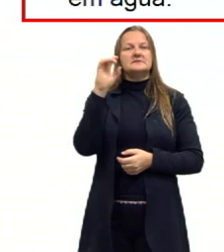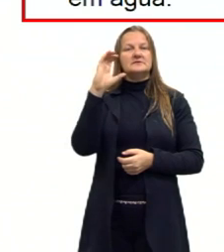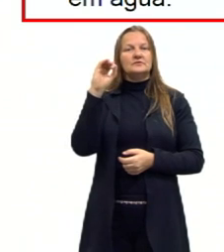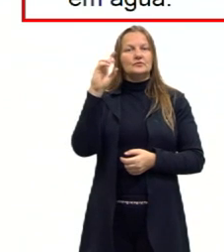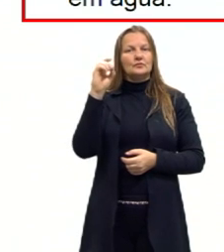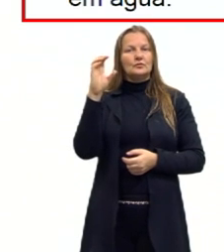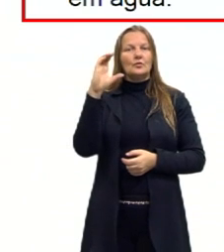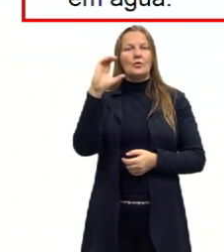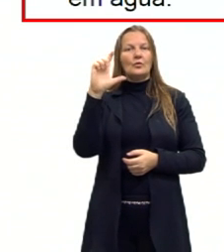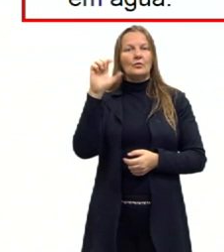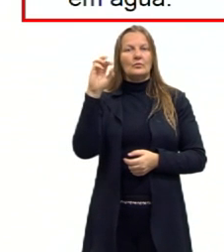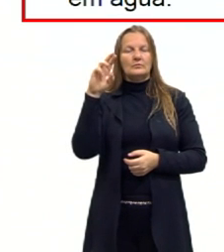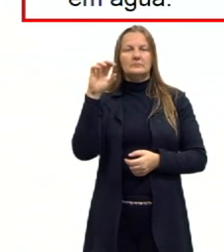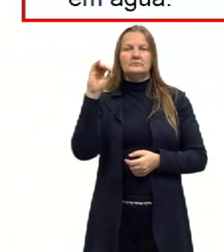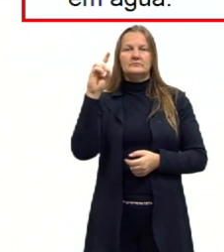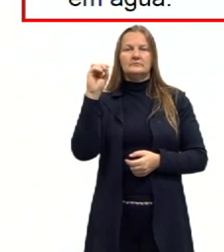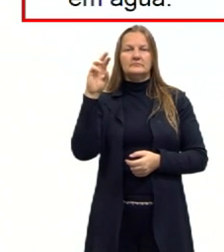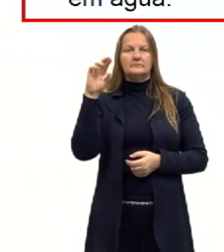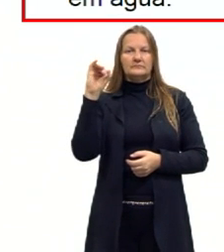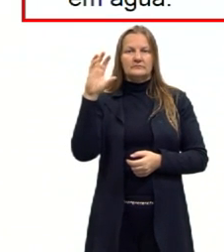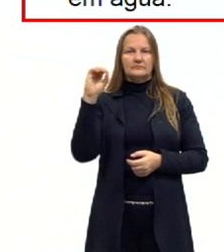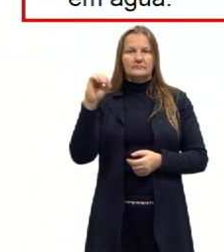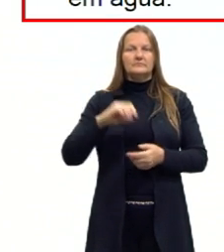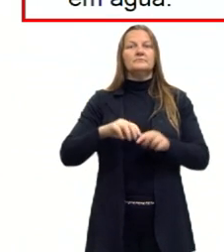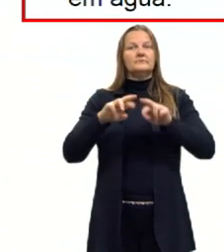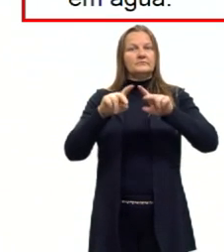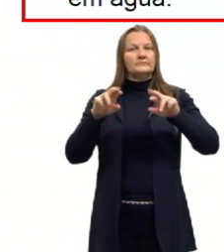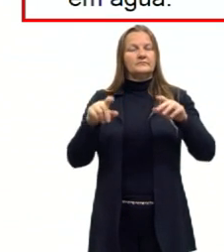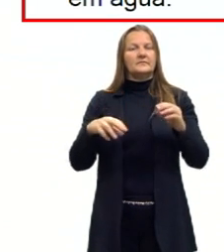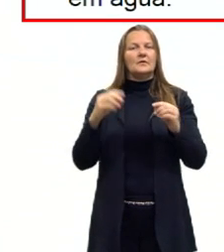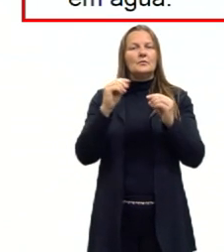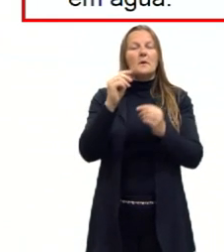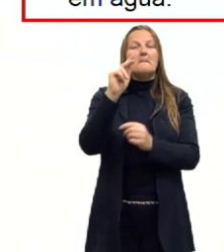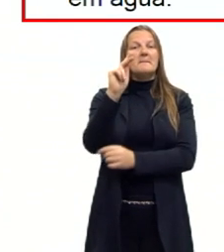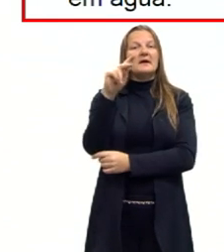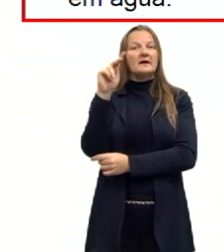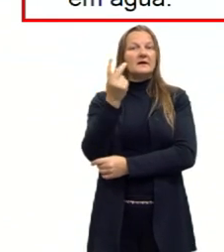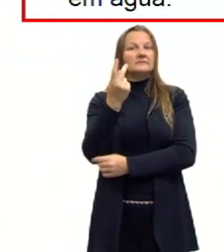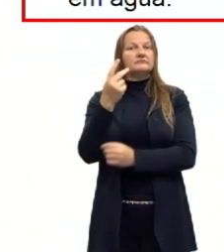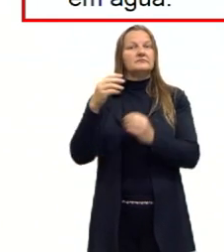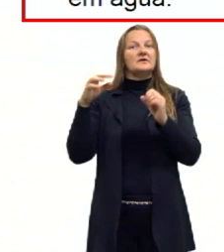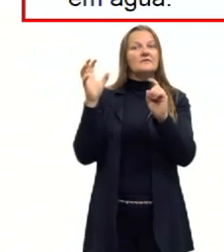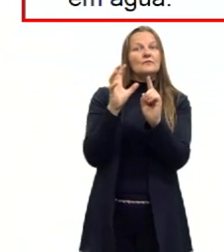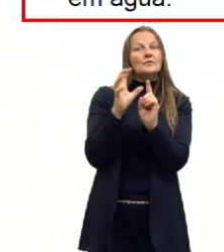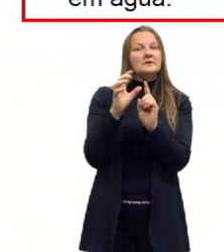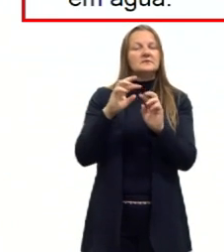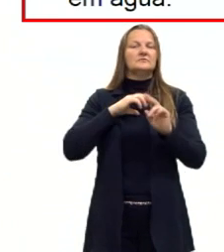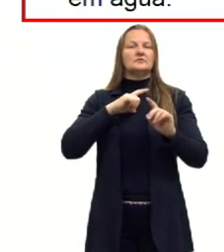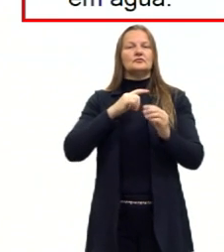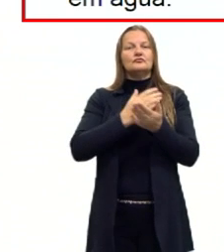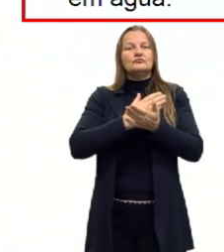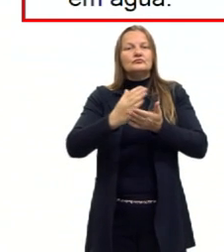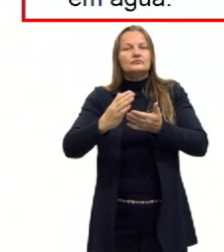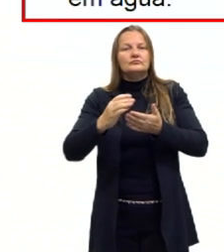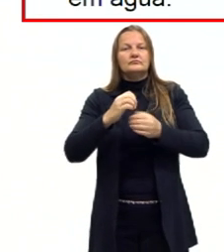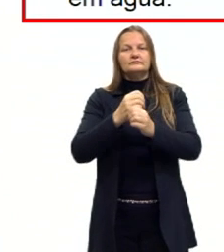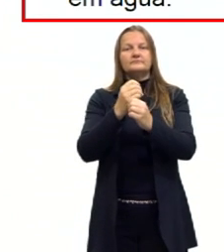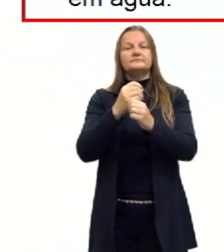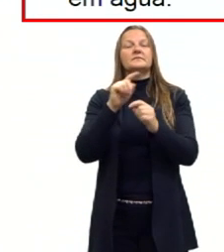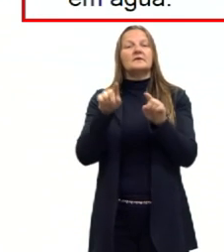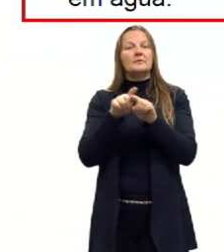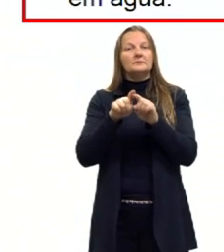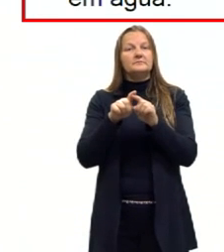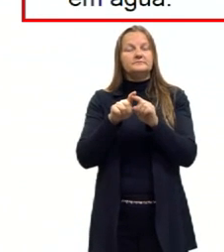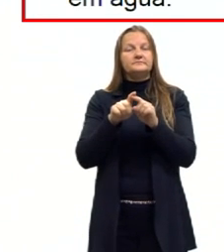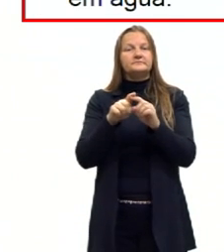seria mais fraco? Uma menor capacidade de influenciar no pH, eles dão origem aos ácidos graxos,